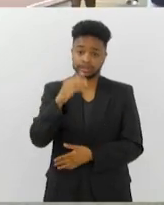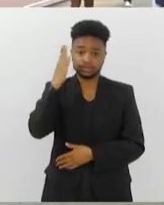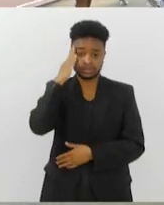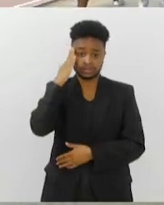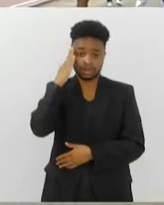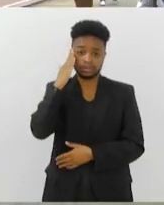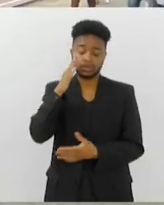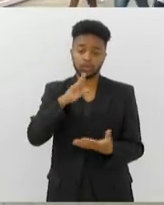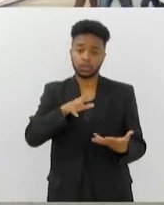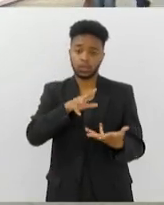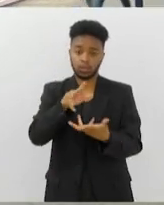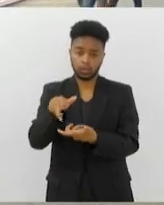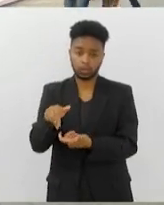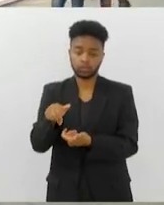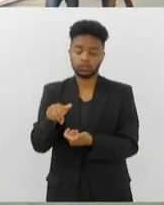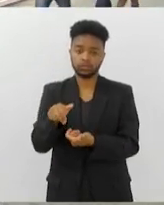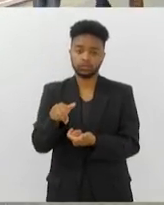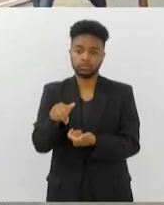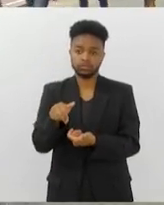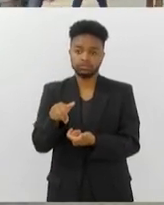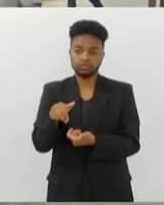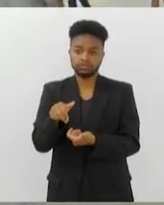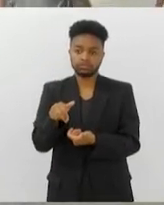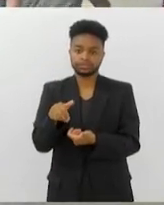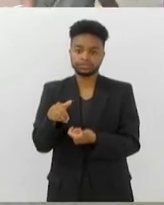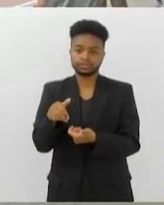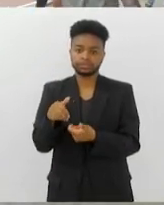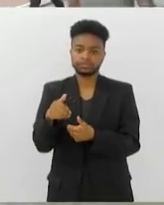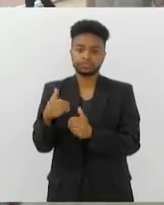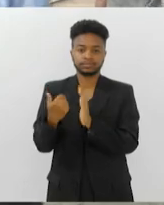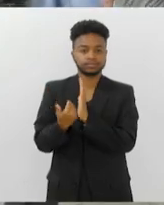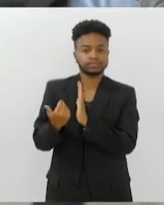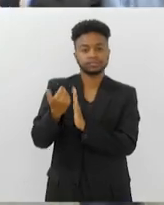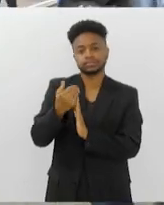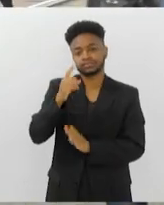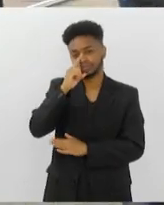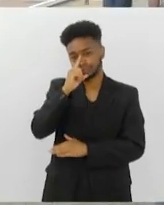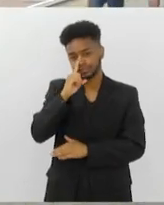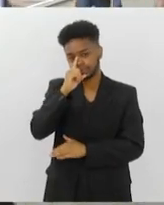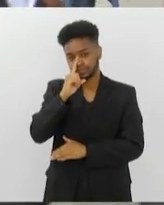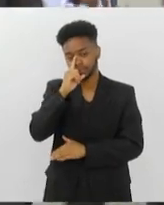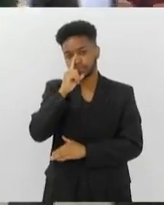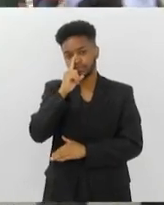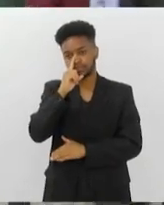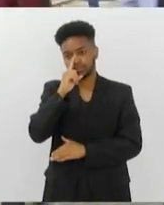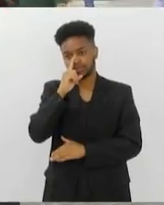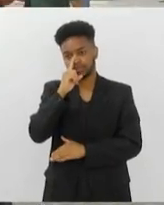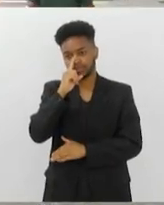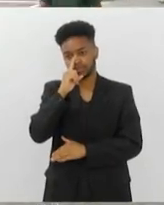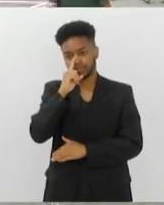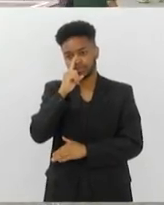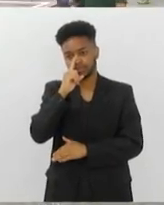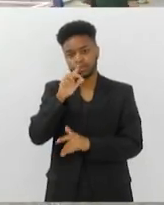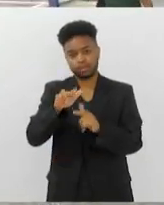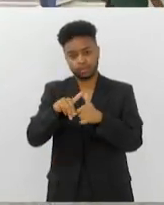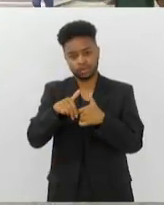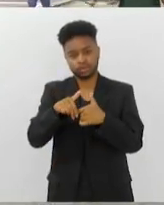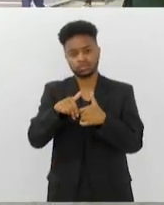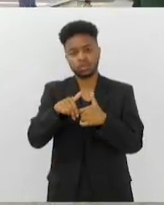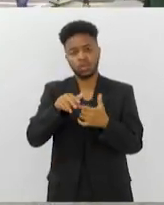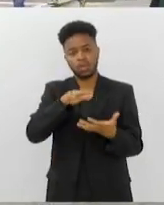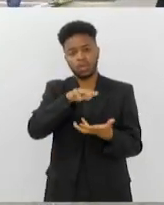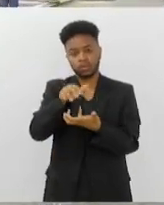planeta está cada vez mais em perigo com esse esquecimento global.